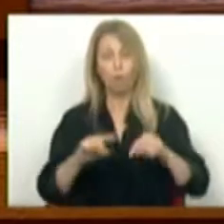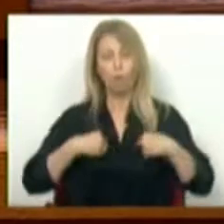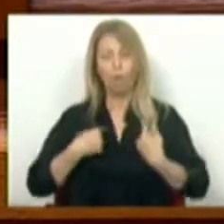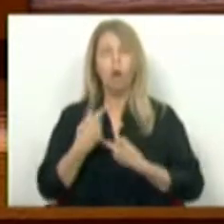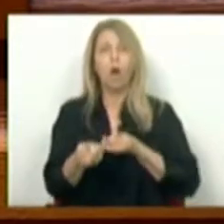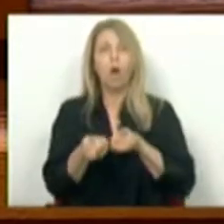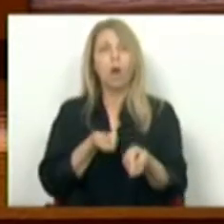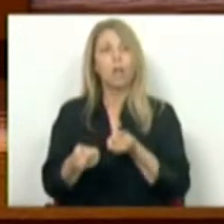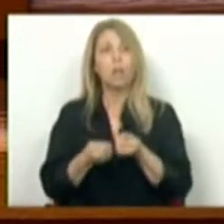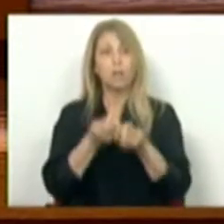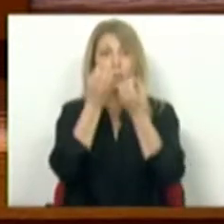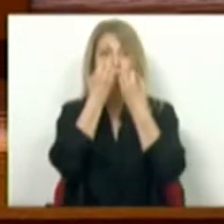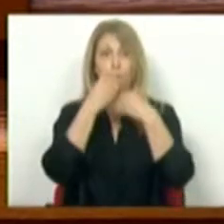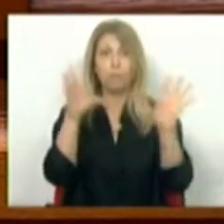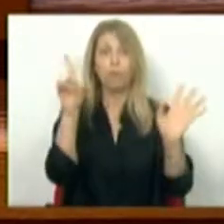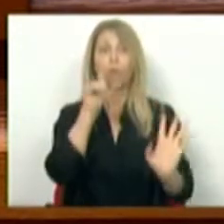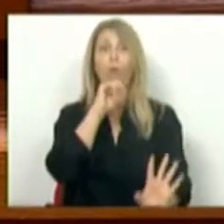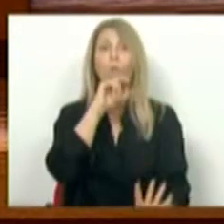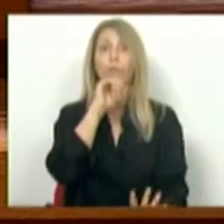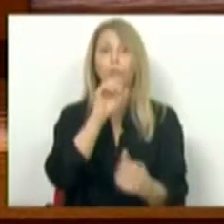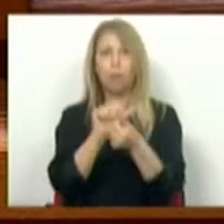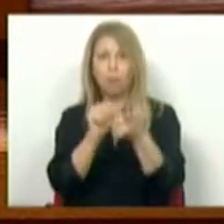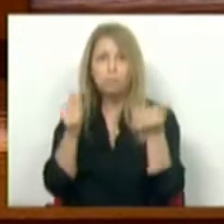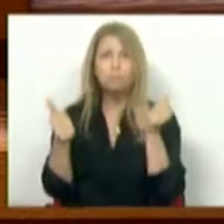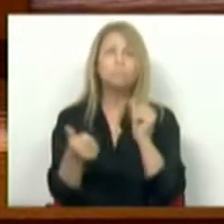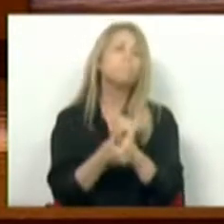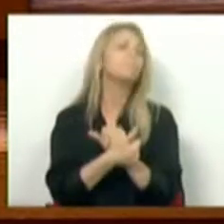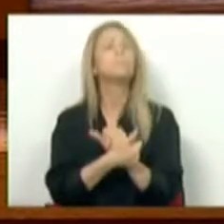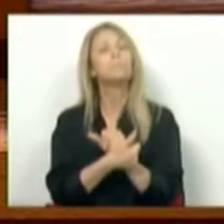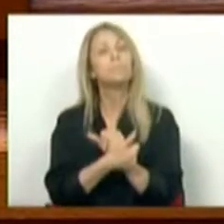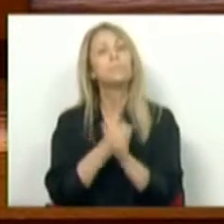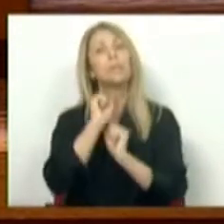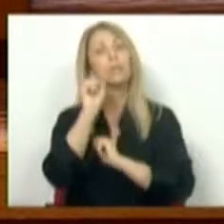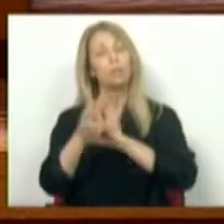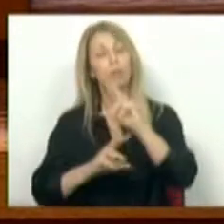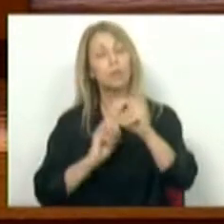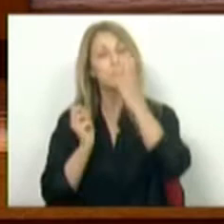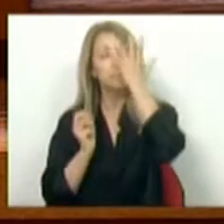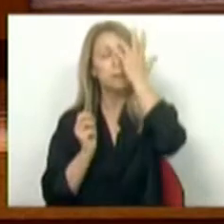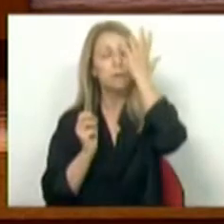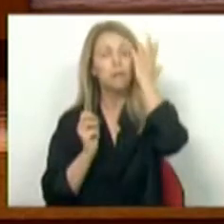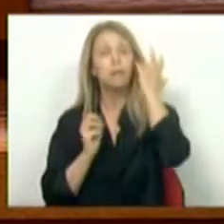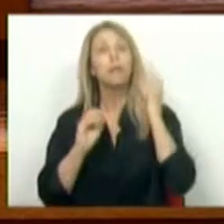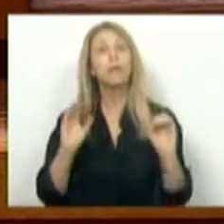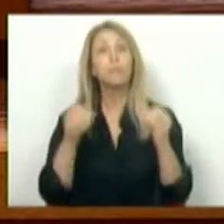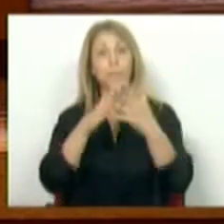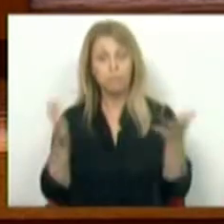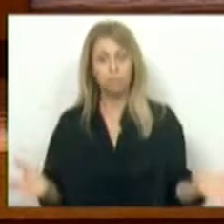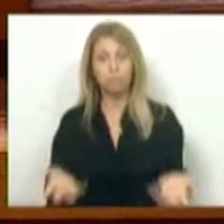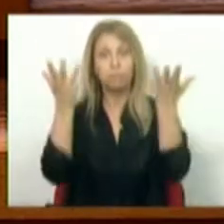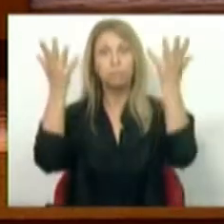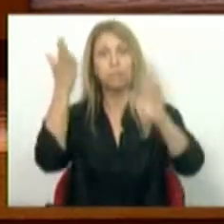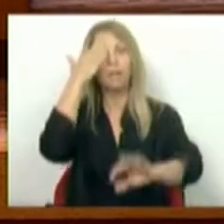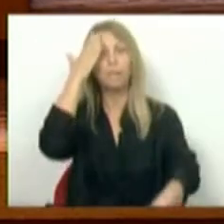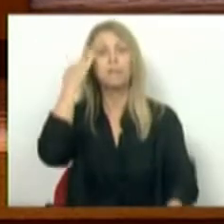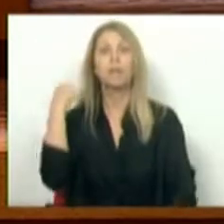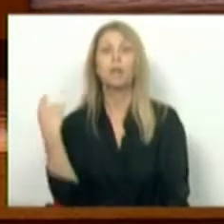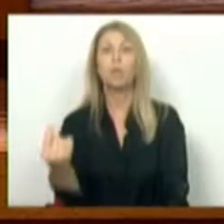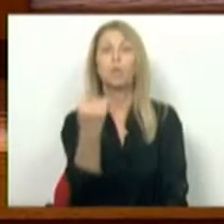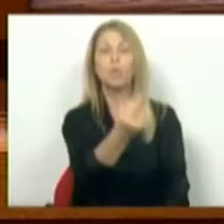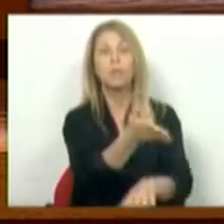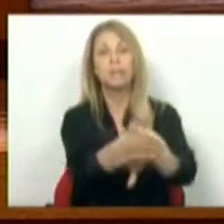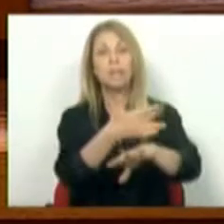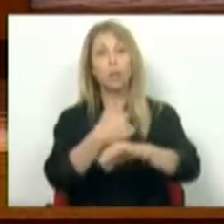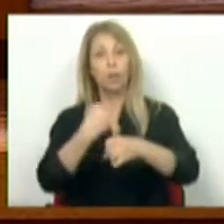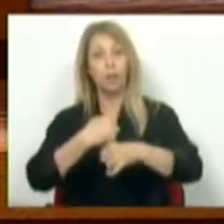tem perdido a oportunidade de se transformar e de se modernizar e, sobretudo, de impulsionar a capacidade de cada um dos setores de